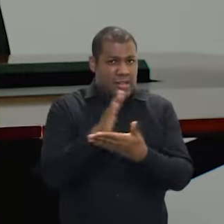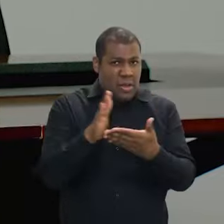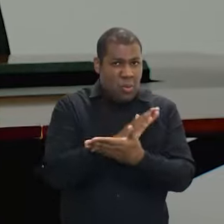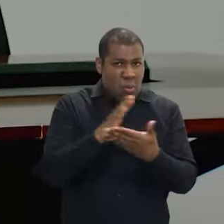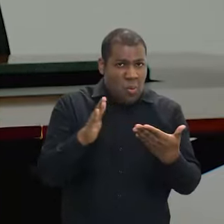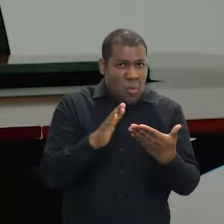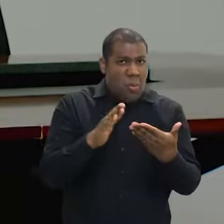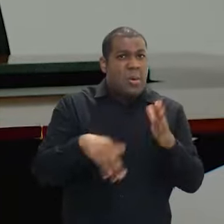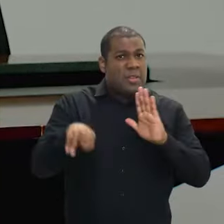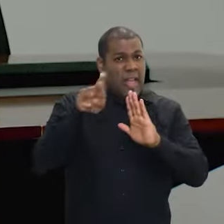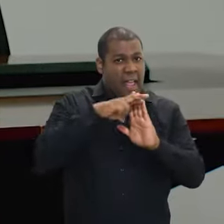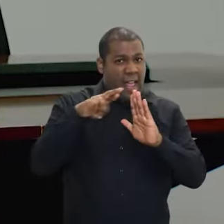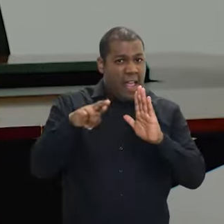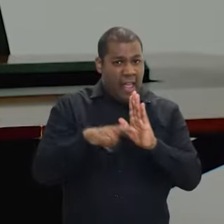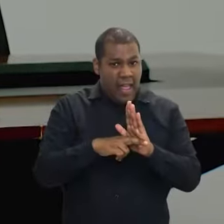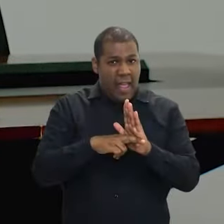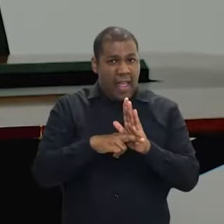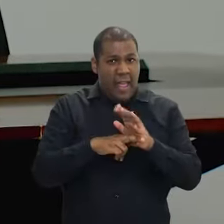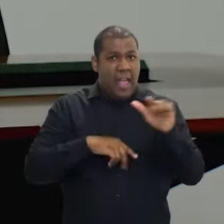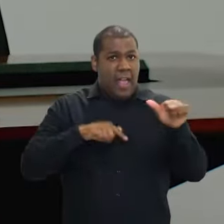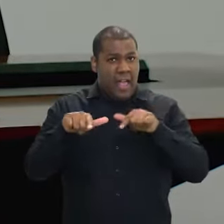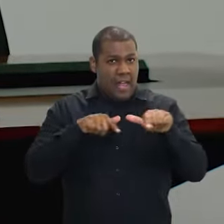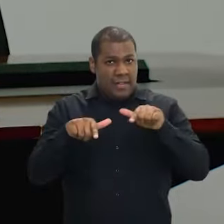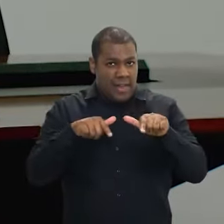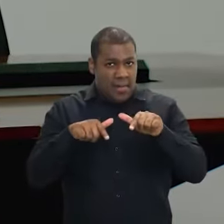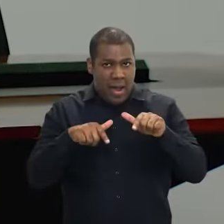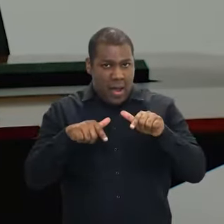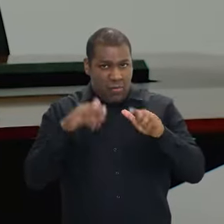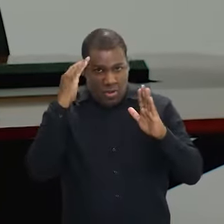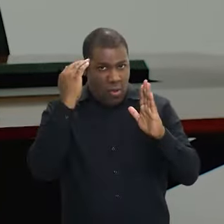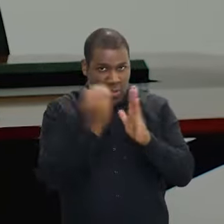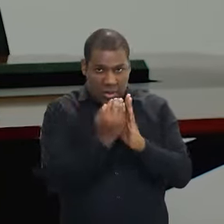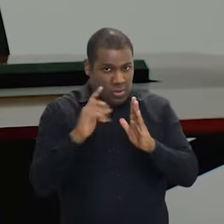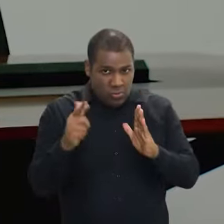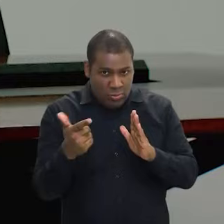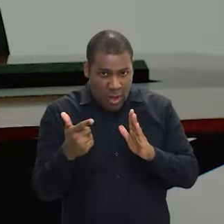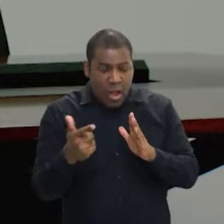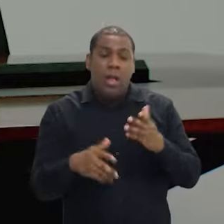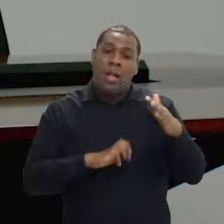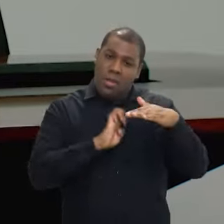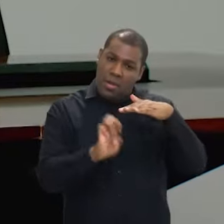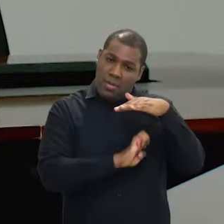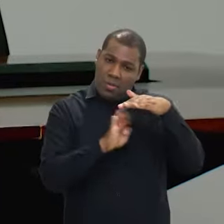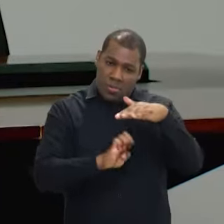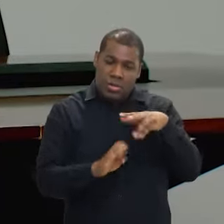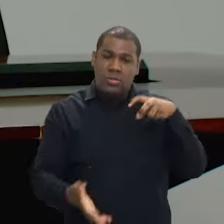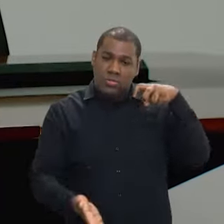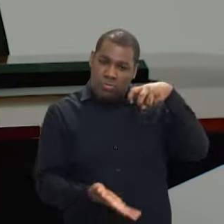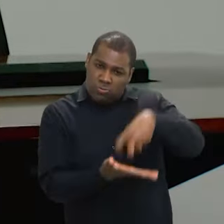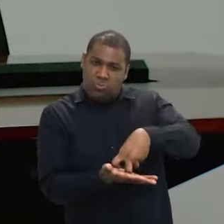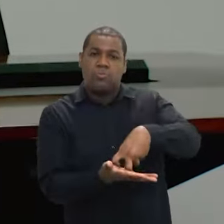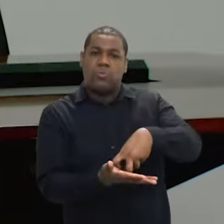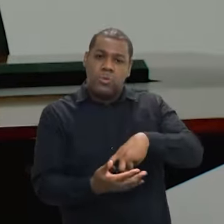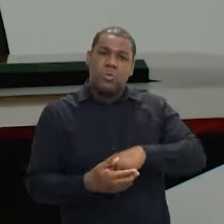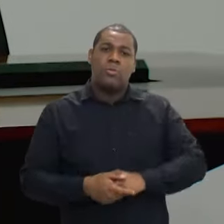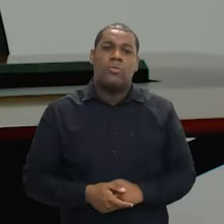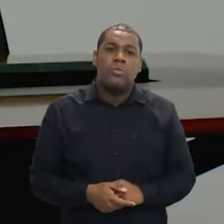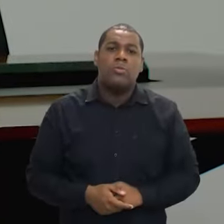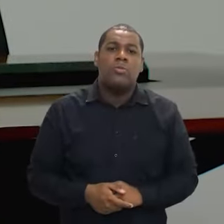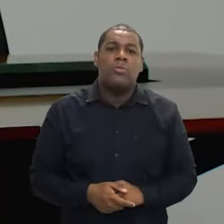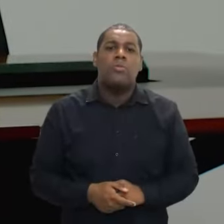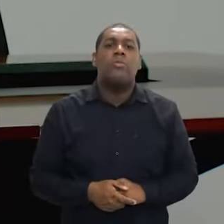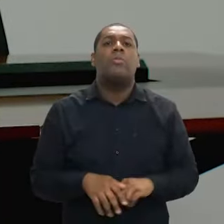cumprindo com as regras de trabalho, a chamada lista suja, e também para como que a gente pode fazer um